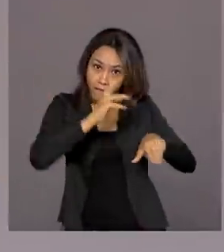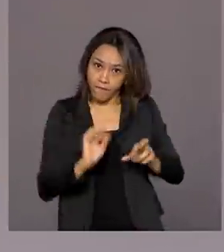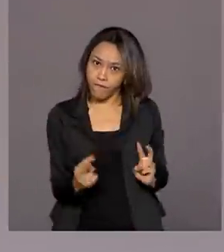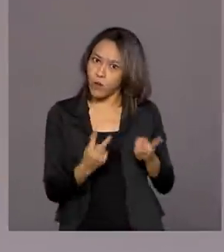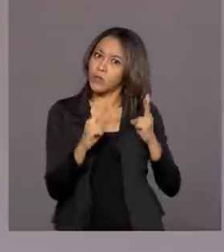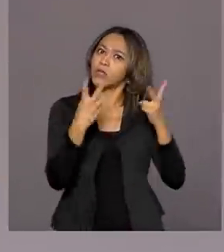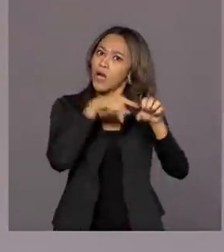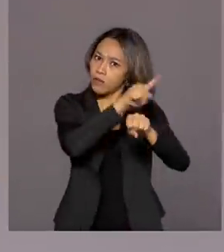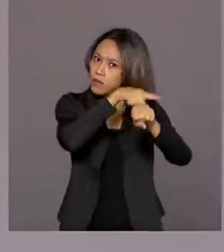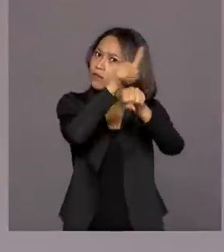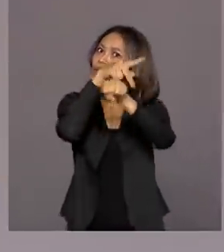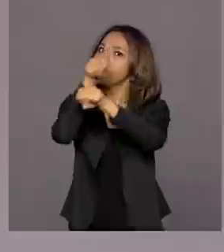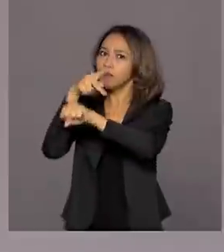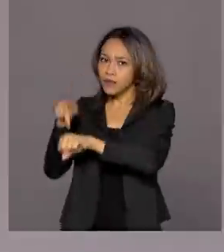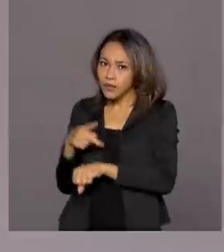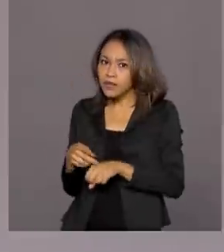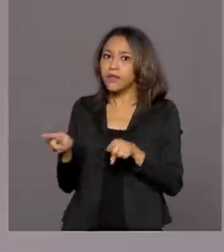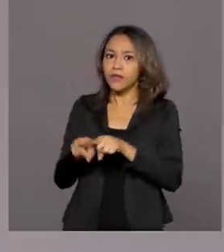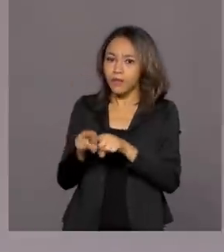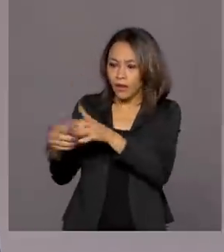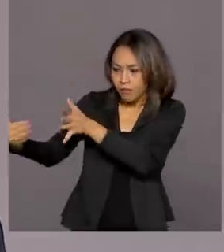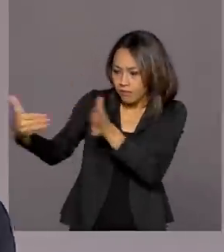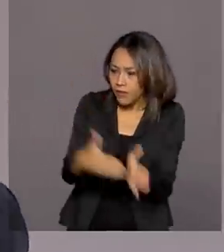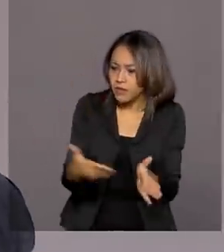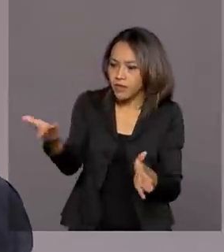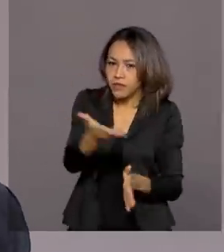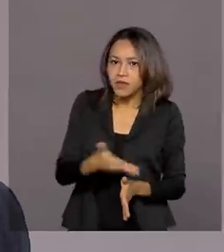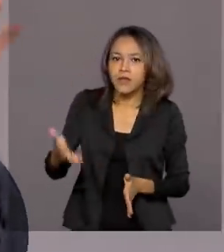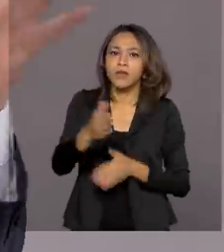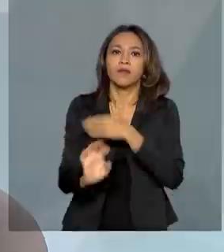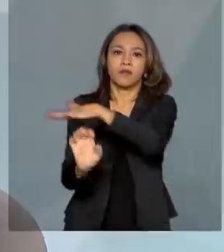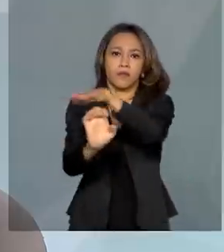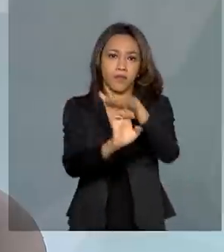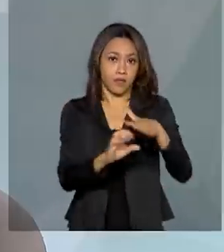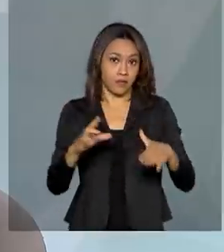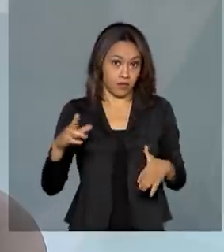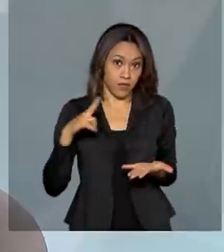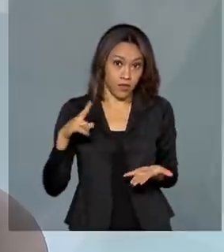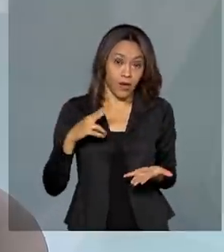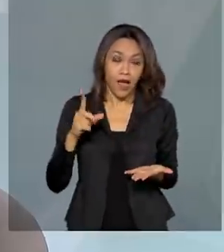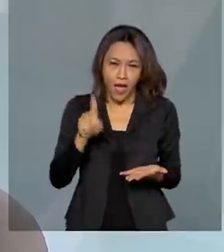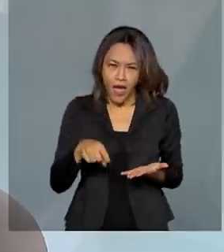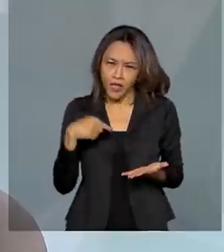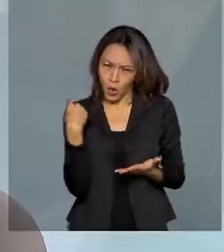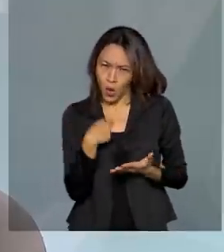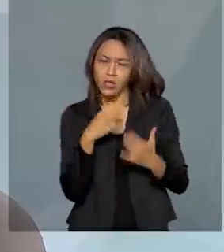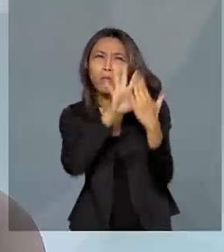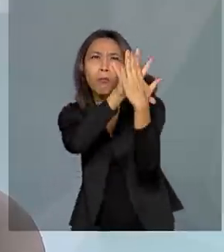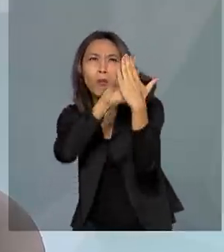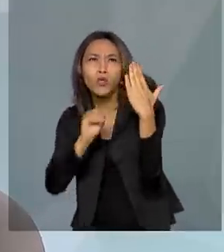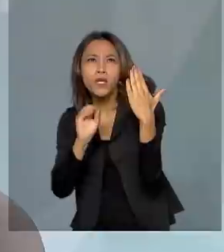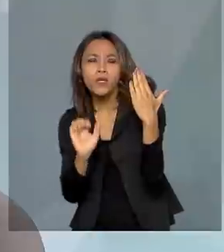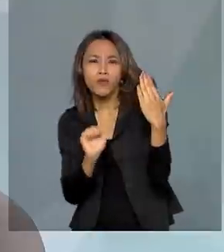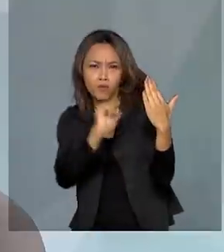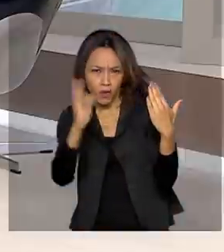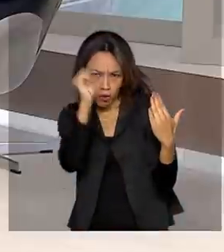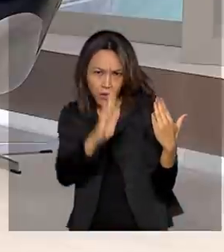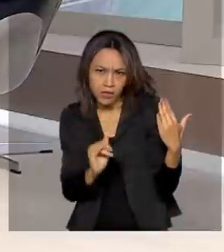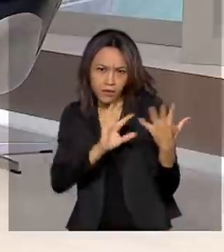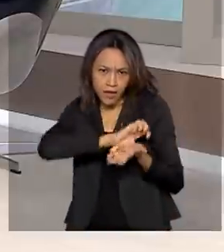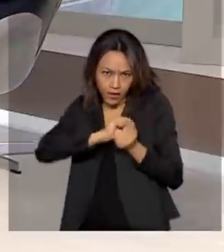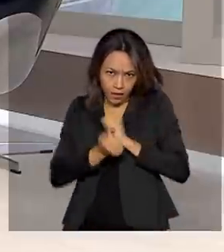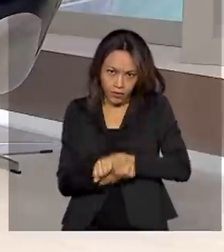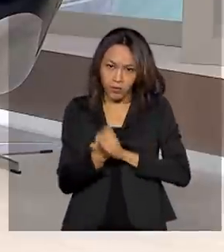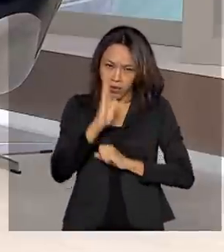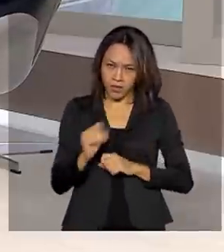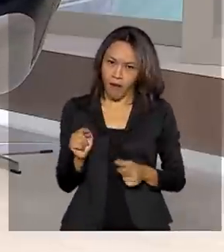e tem essa questão da administração privada participando também. Ou seja, a gente está trazendo modelos de fora e tentando adaptar aqui ao Brasil, a gente